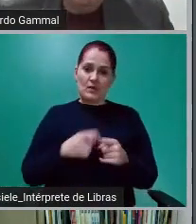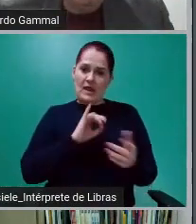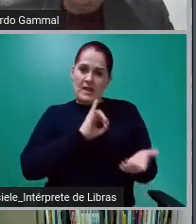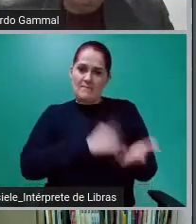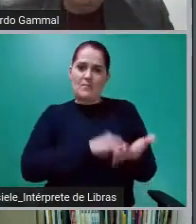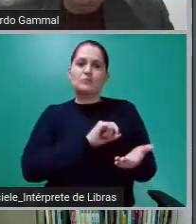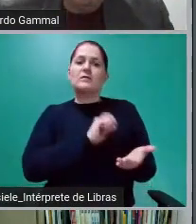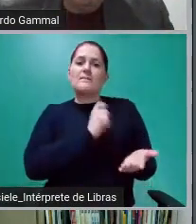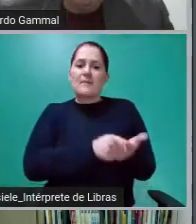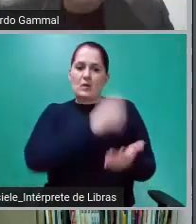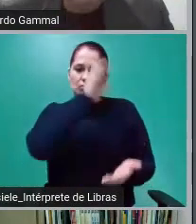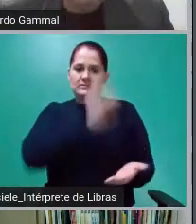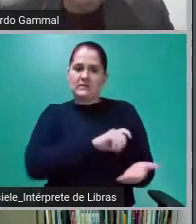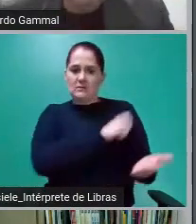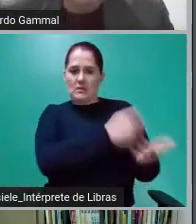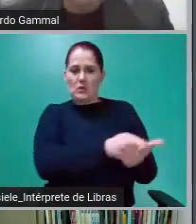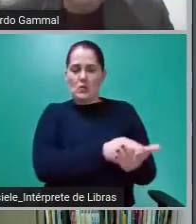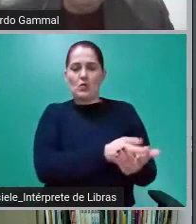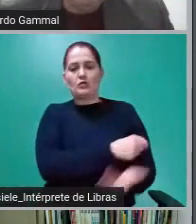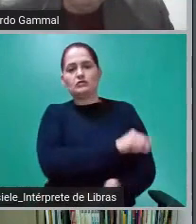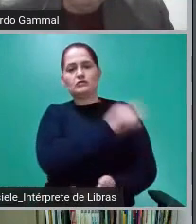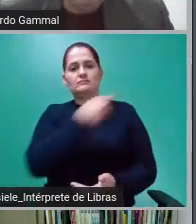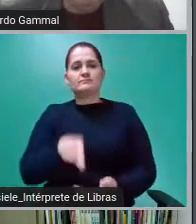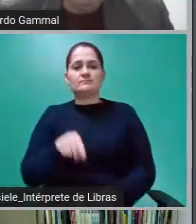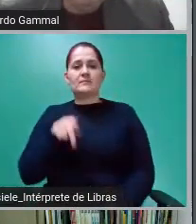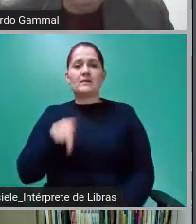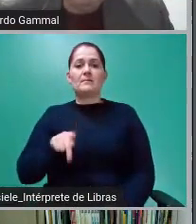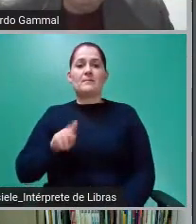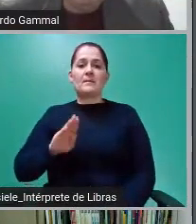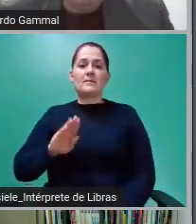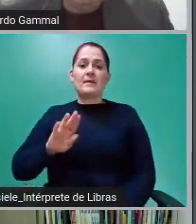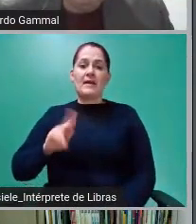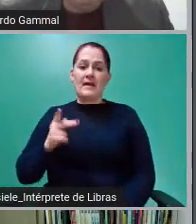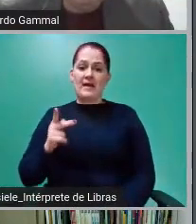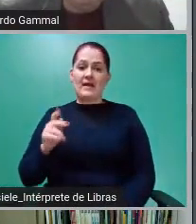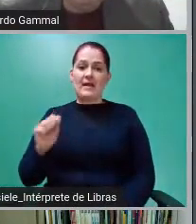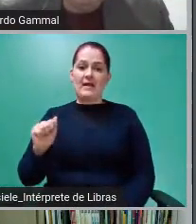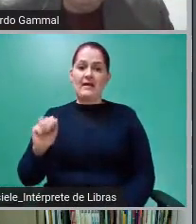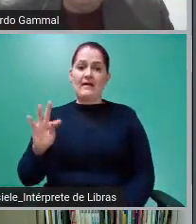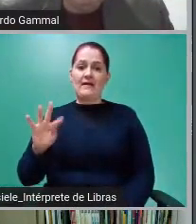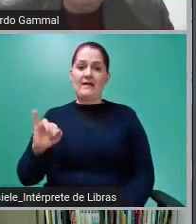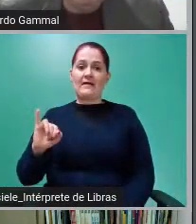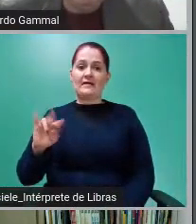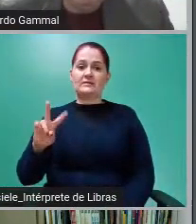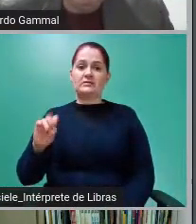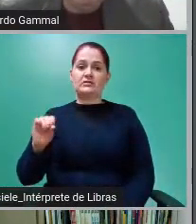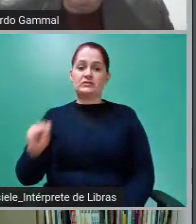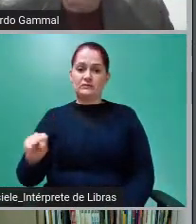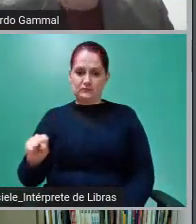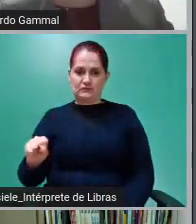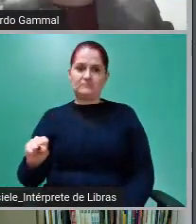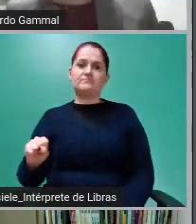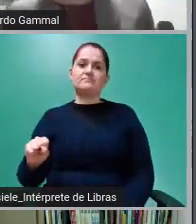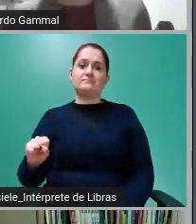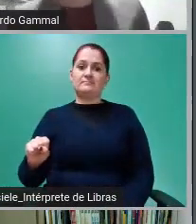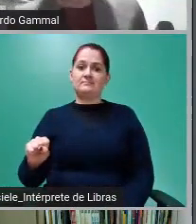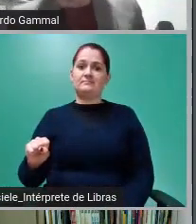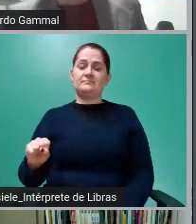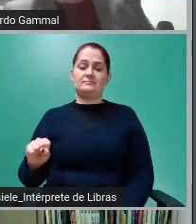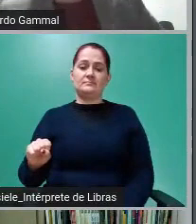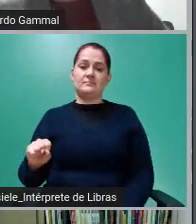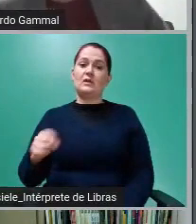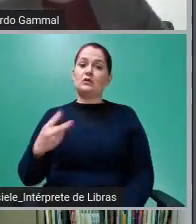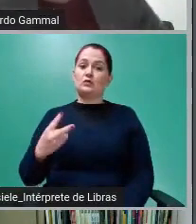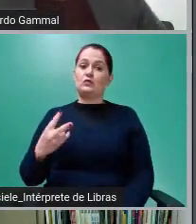quase 10 foi para a PBH Ativos, fora aqueles 30 que a PBH Ativos recebeu quando vendeu as